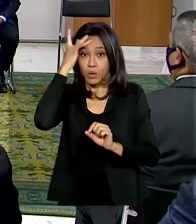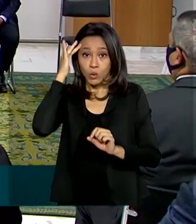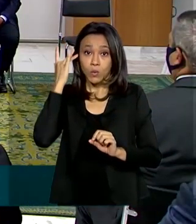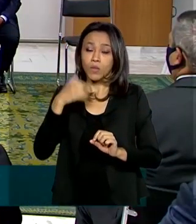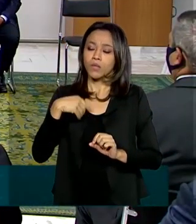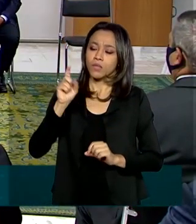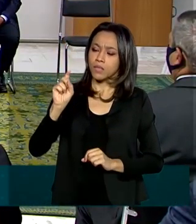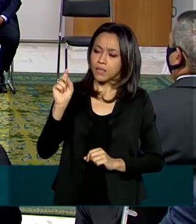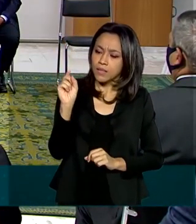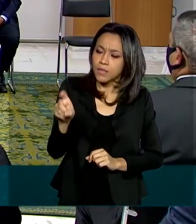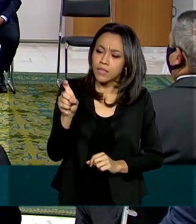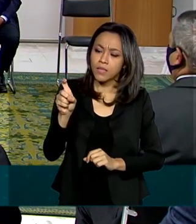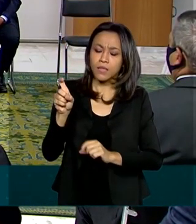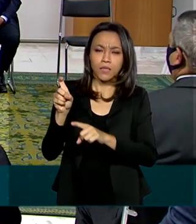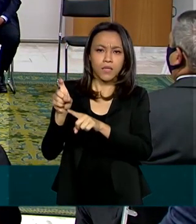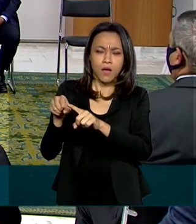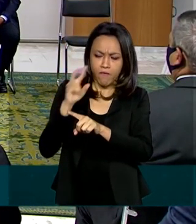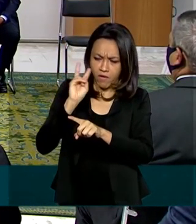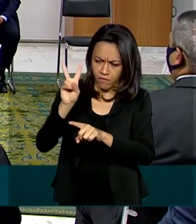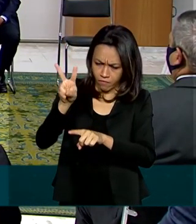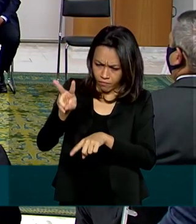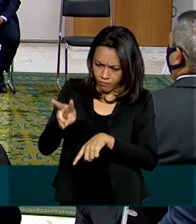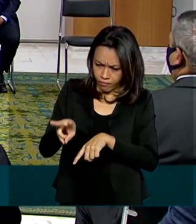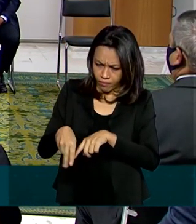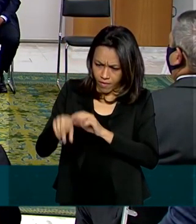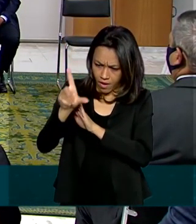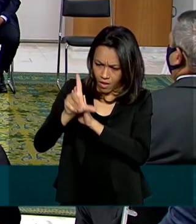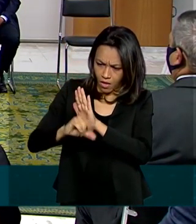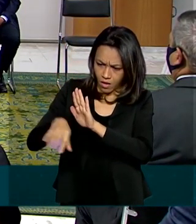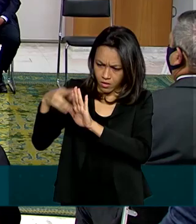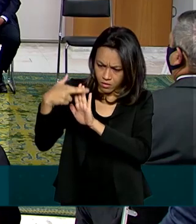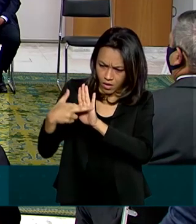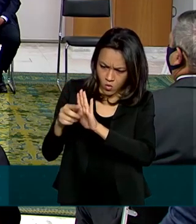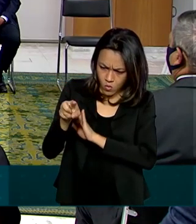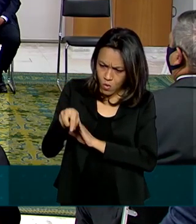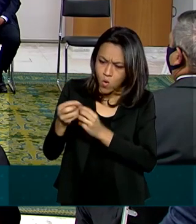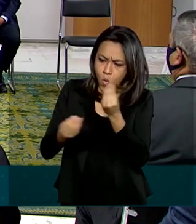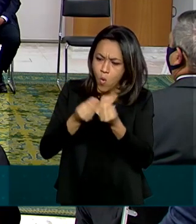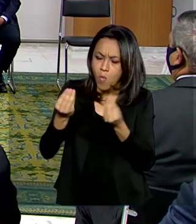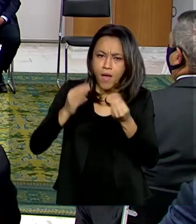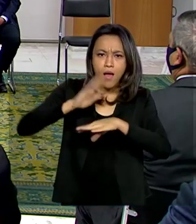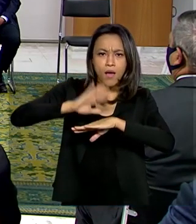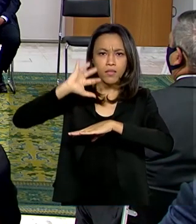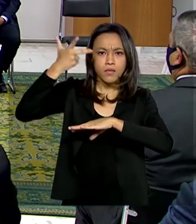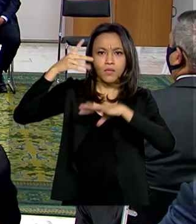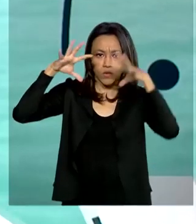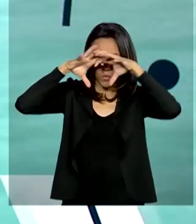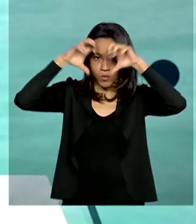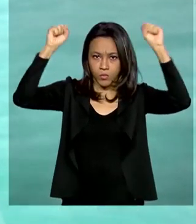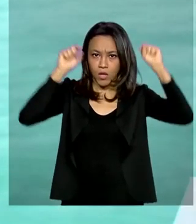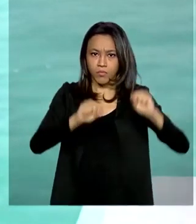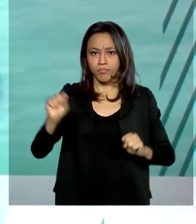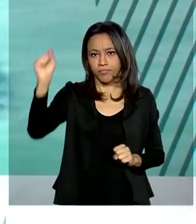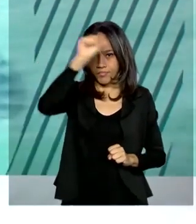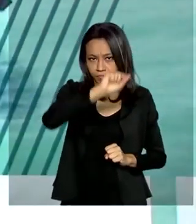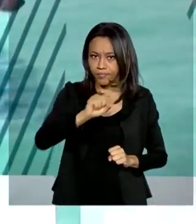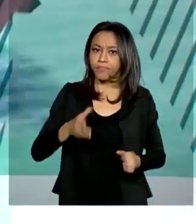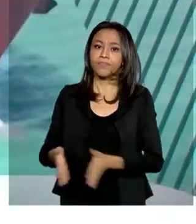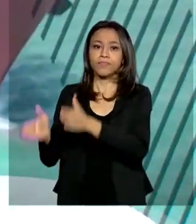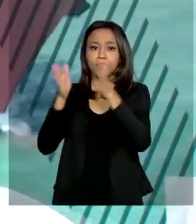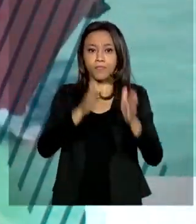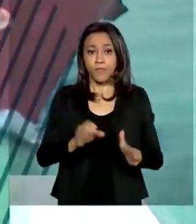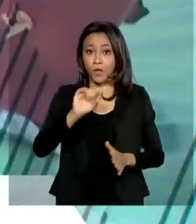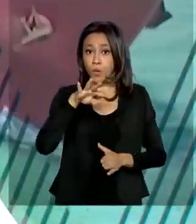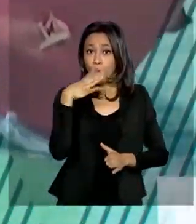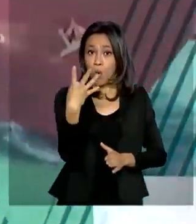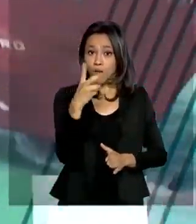dispositivo, ele vai ver não só a norma, mas como se posicionam os tribunais em relação a essa norma. Quatro parques